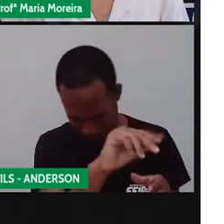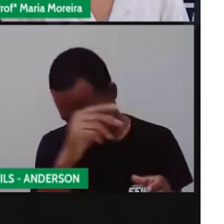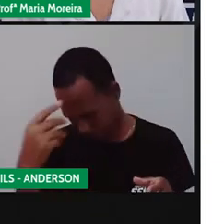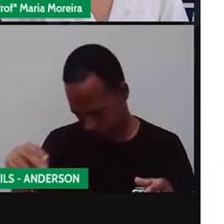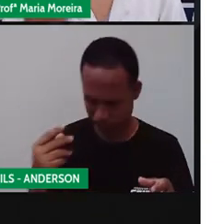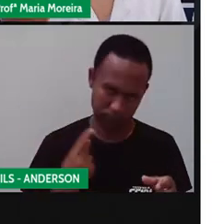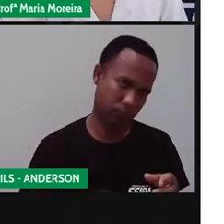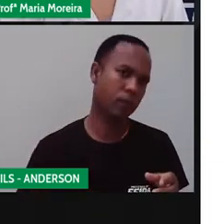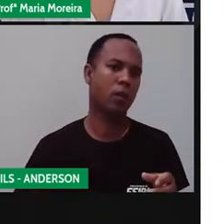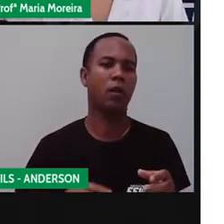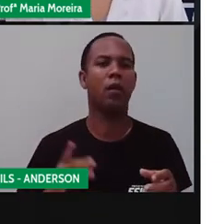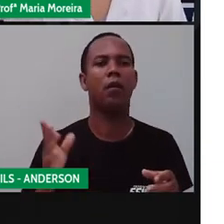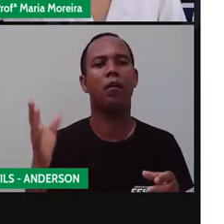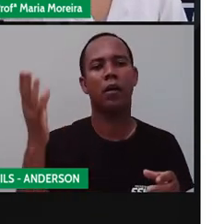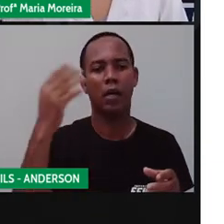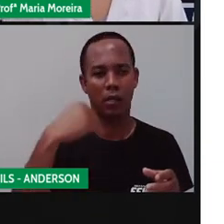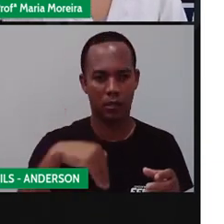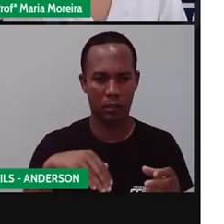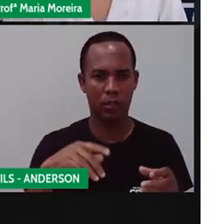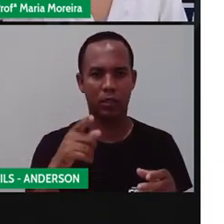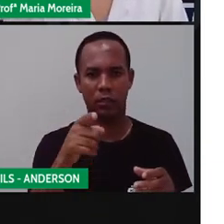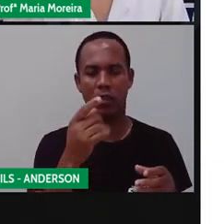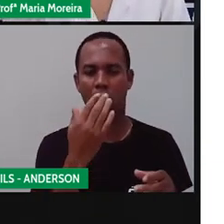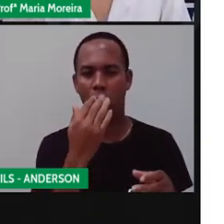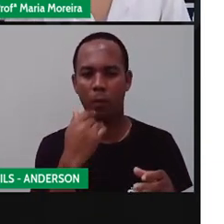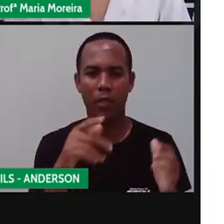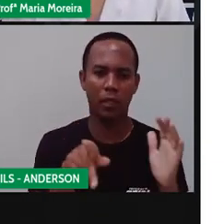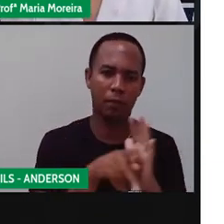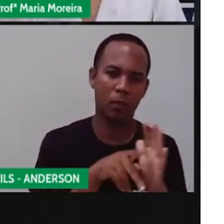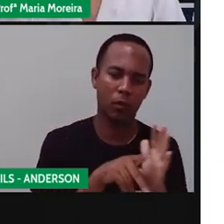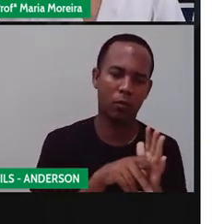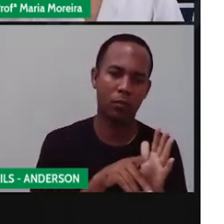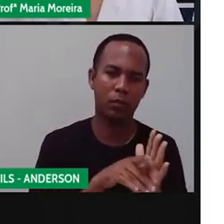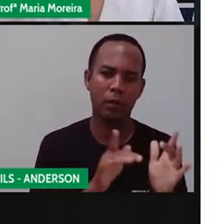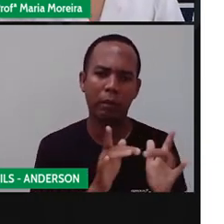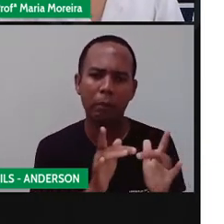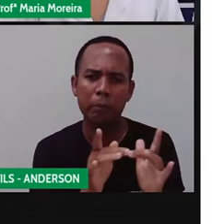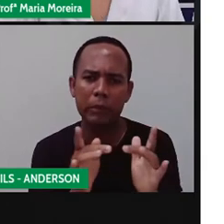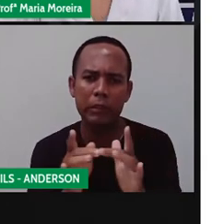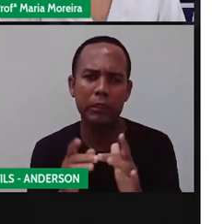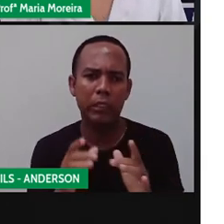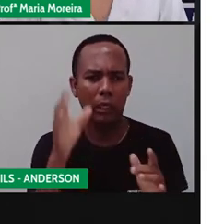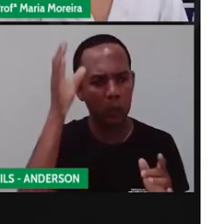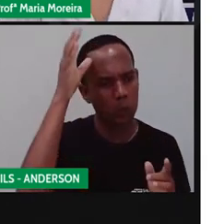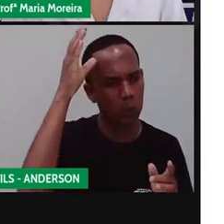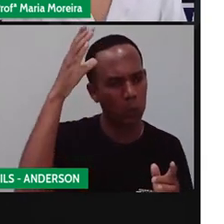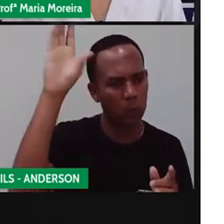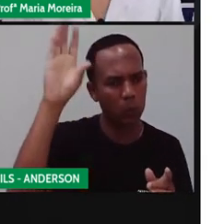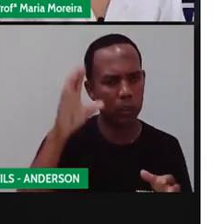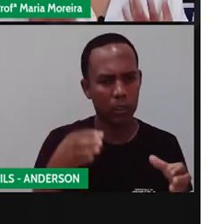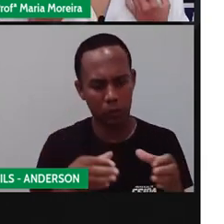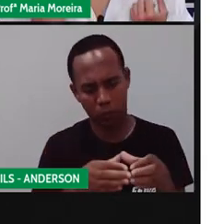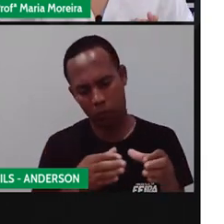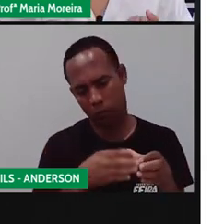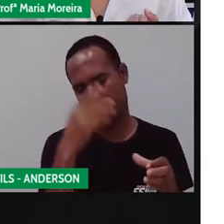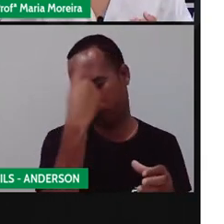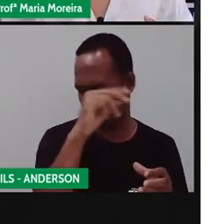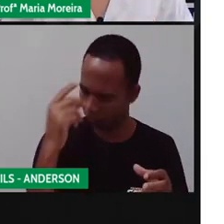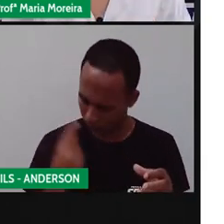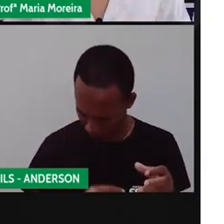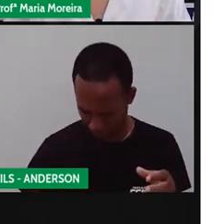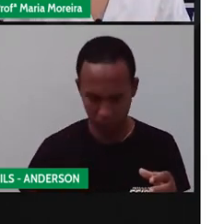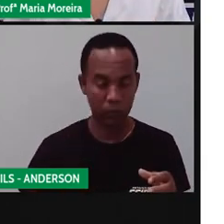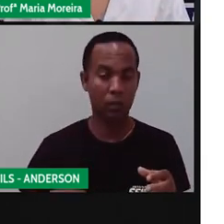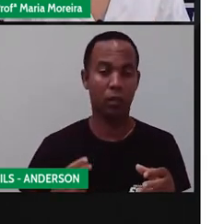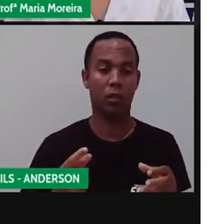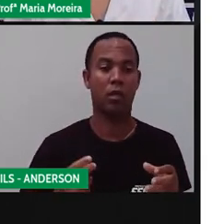comida. Tanto que a imagem está justamente representando isso aí. A comida, para a cultura afro, alimenta o corpo e